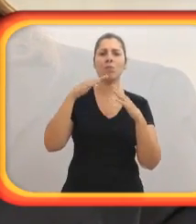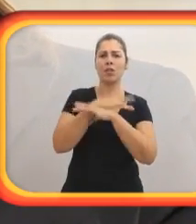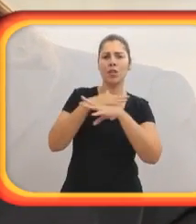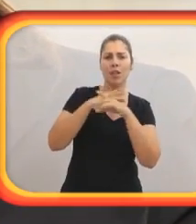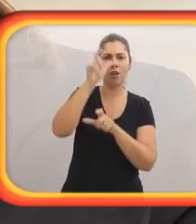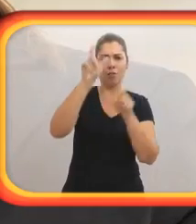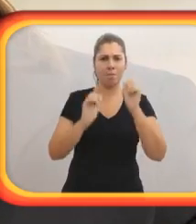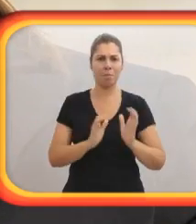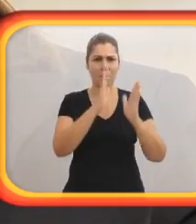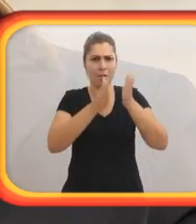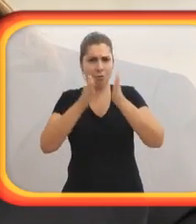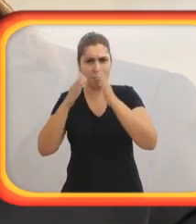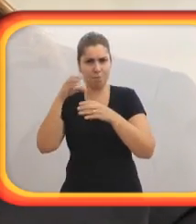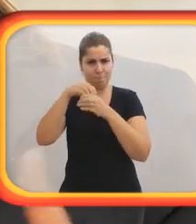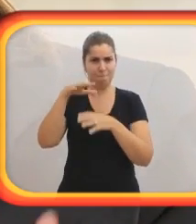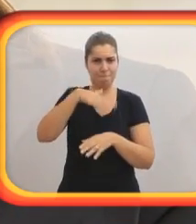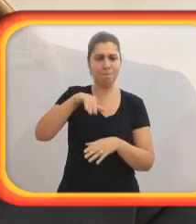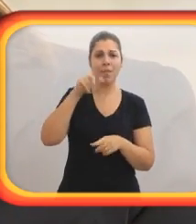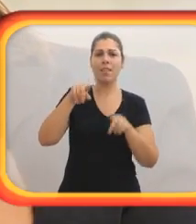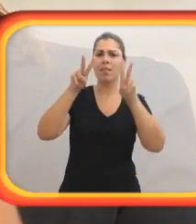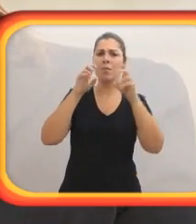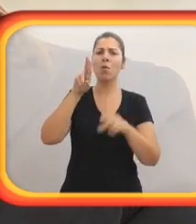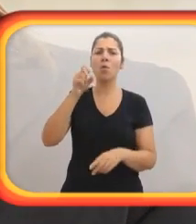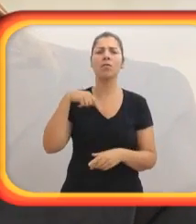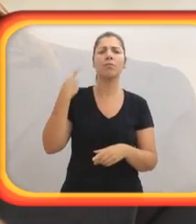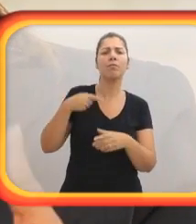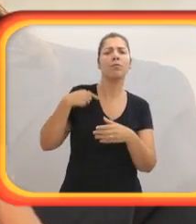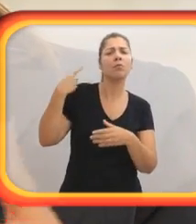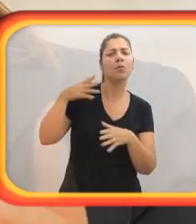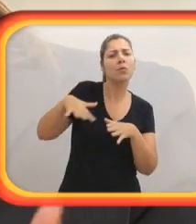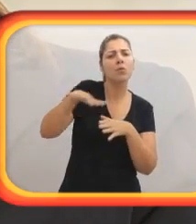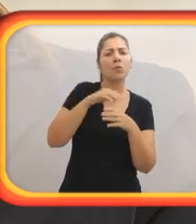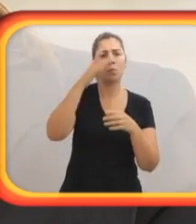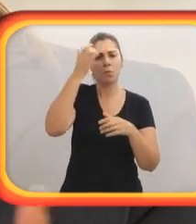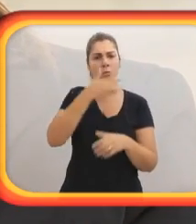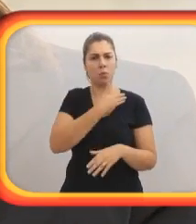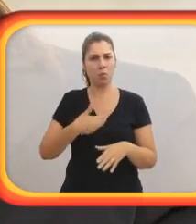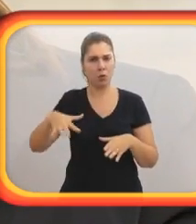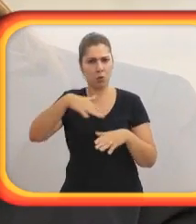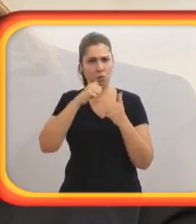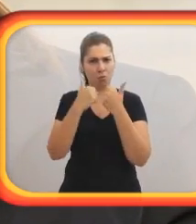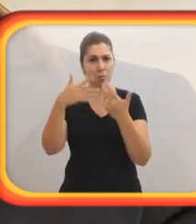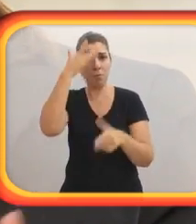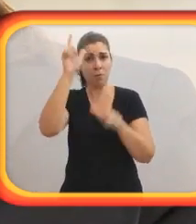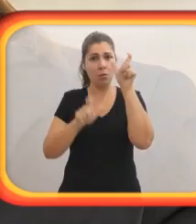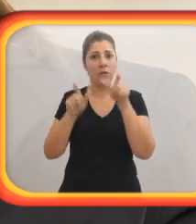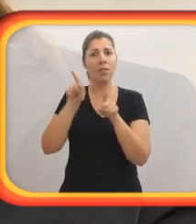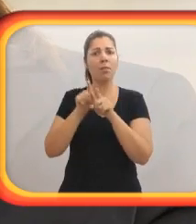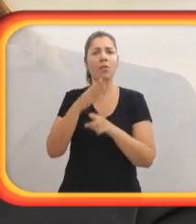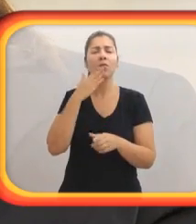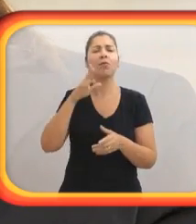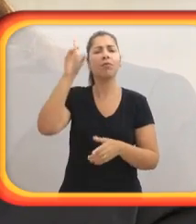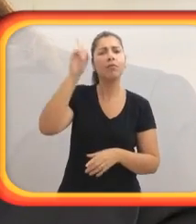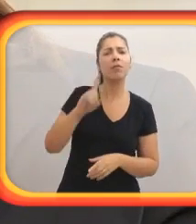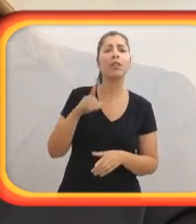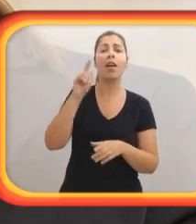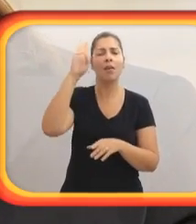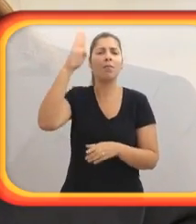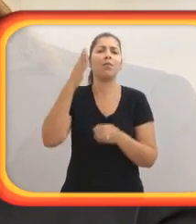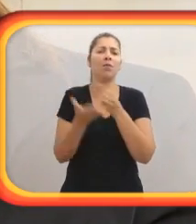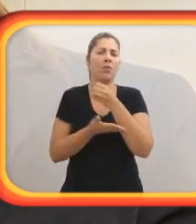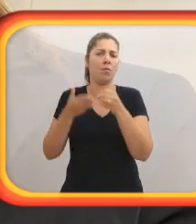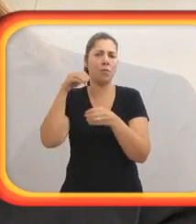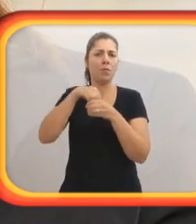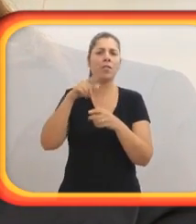por exemplo, com o tema da mobilidade urbana, com o tema do uso e da manutenção do espaço público. Para as pessoas com algum